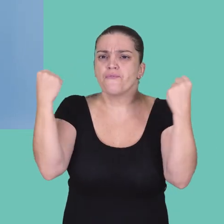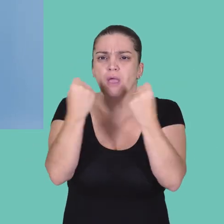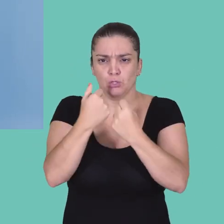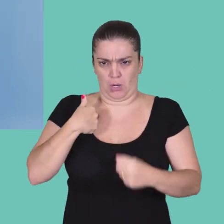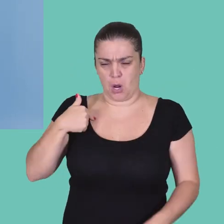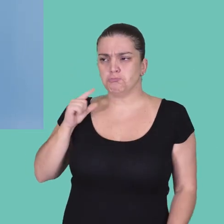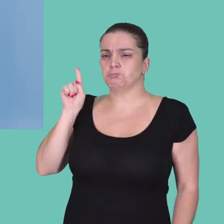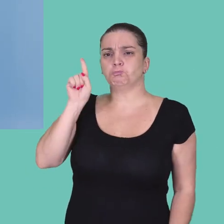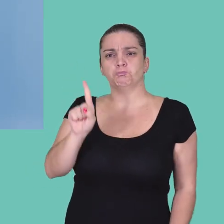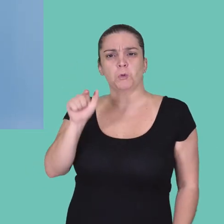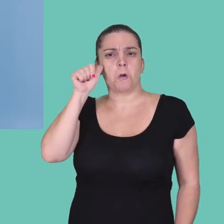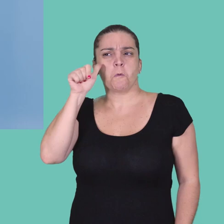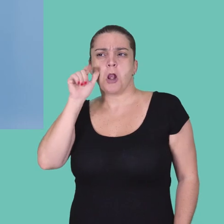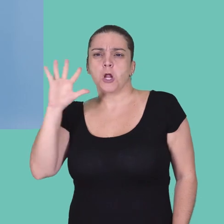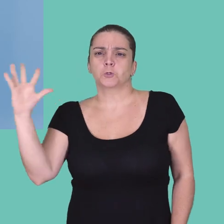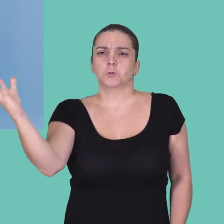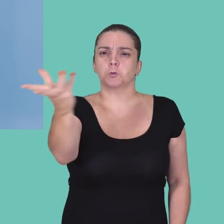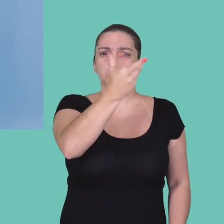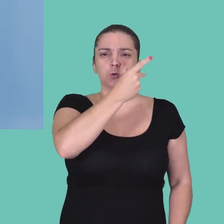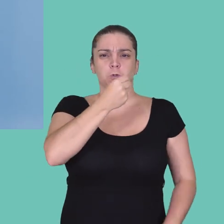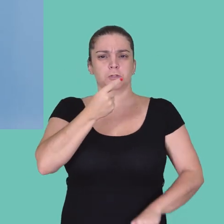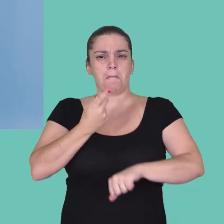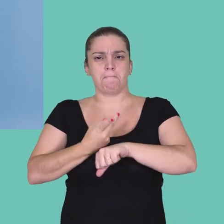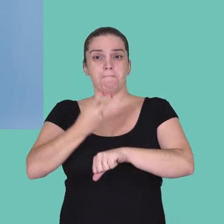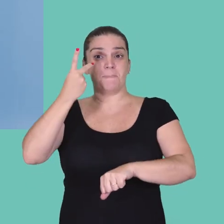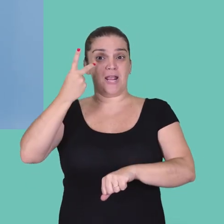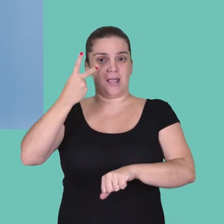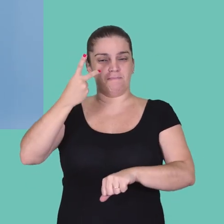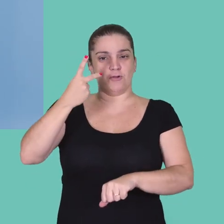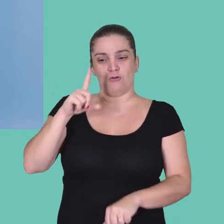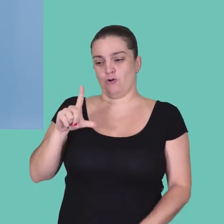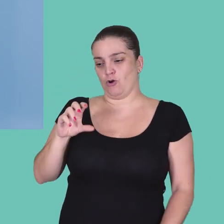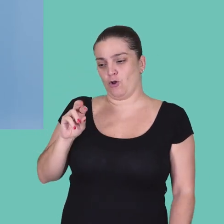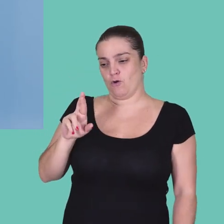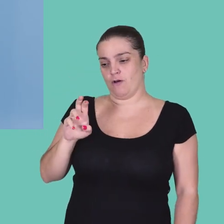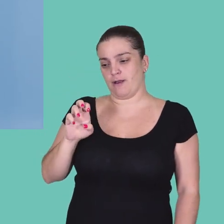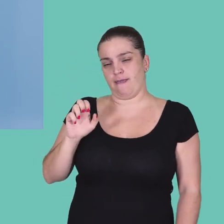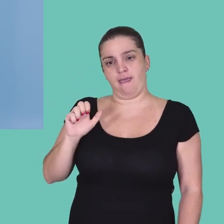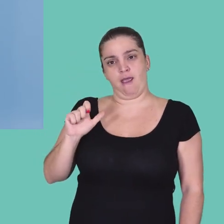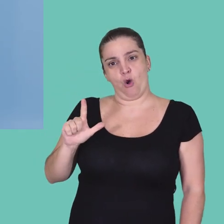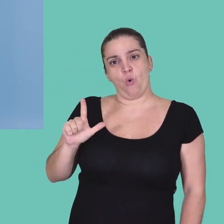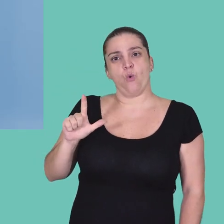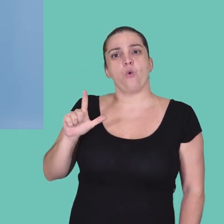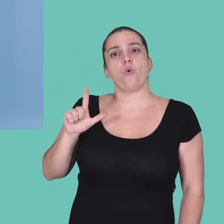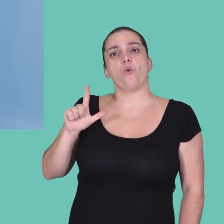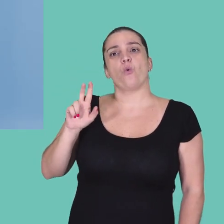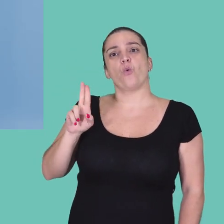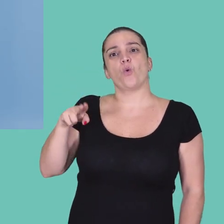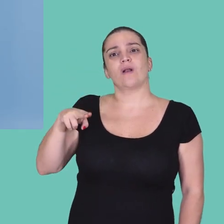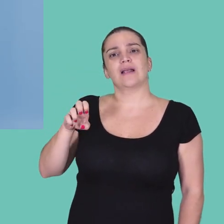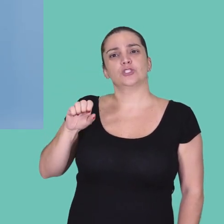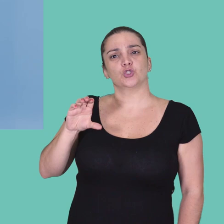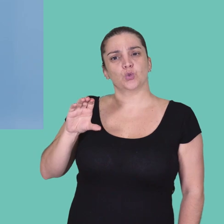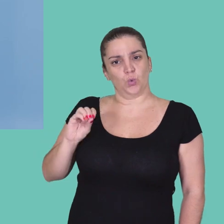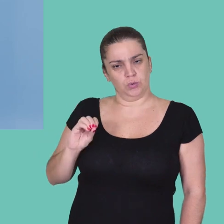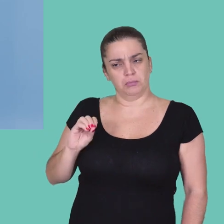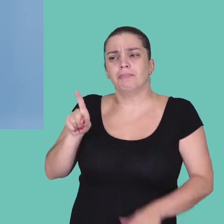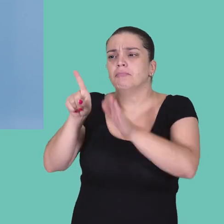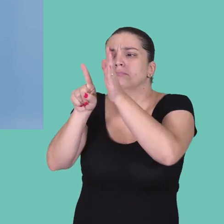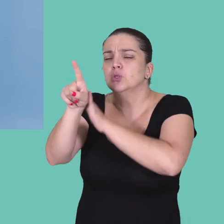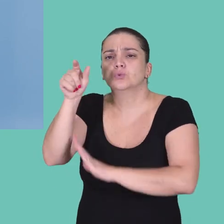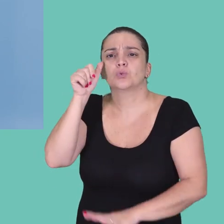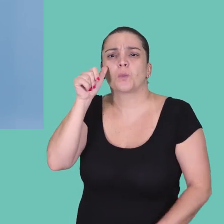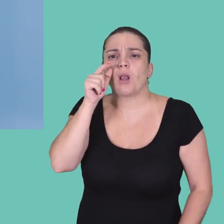superpoderosas, todas ganhadoras de um prêmio chamado L'Oreal Unesco, e foi perguntado pra essas mulheres